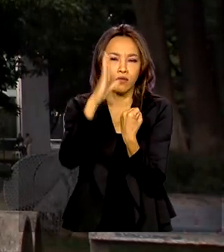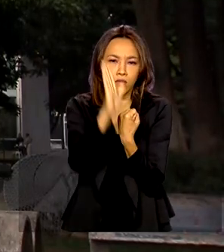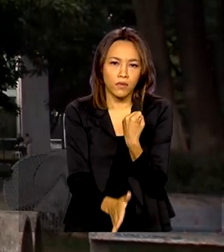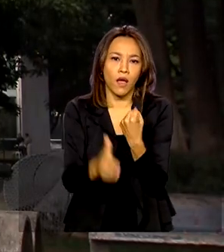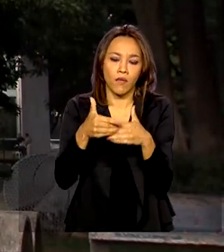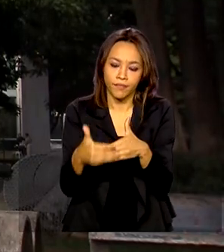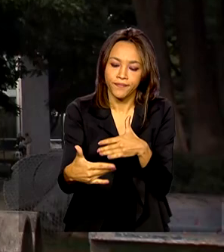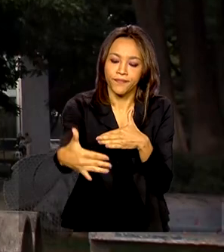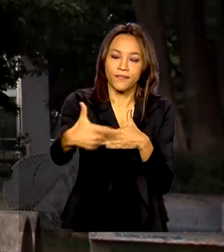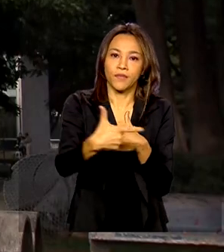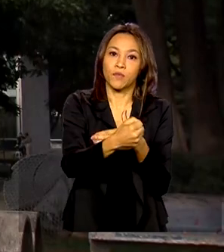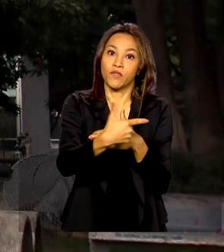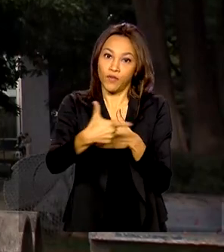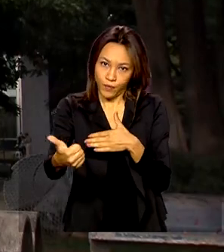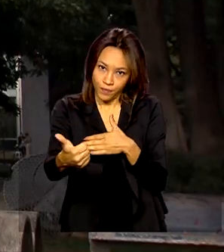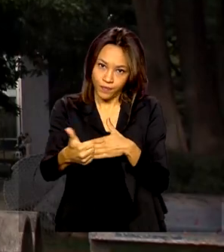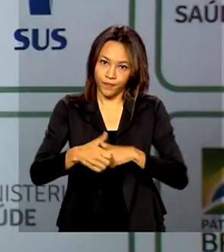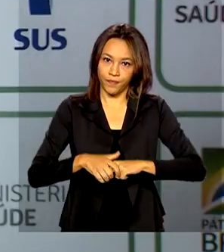2021.